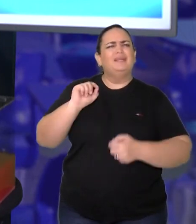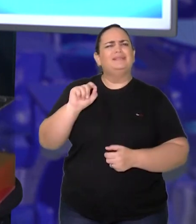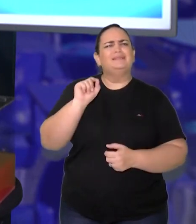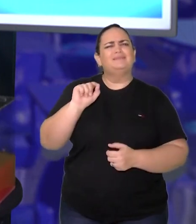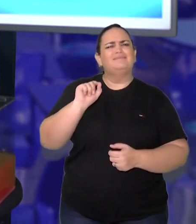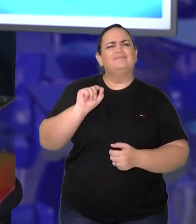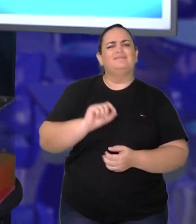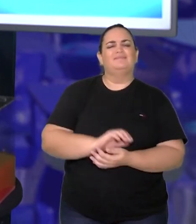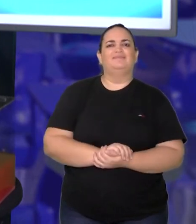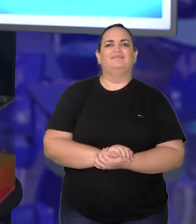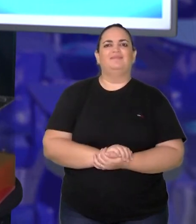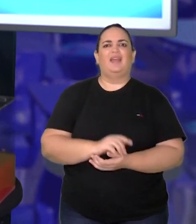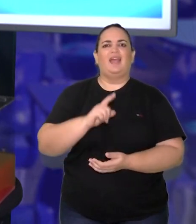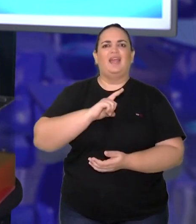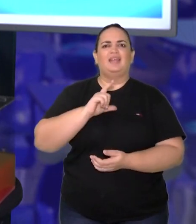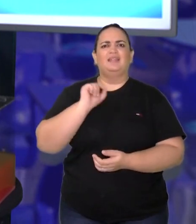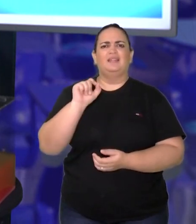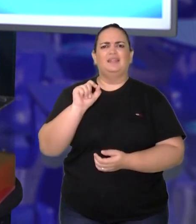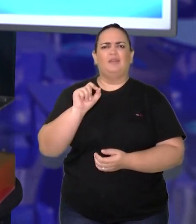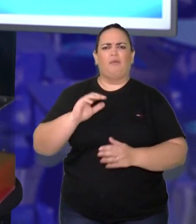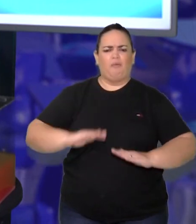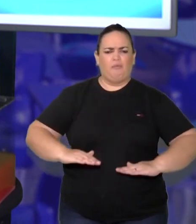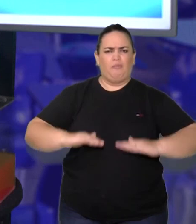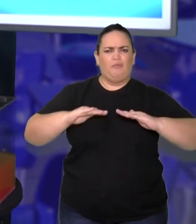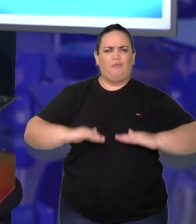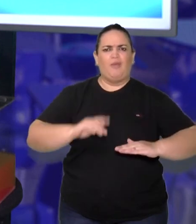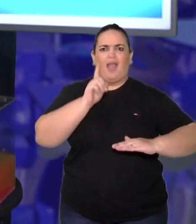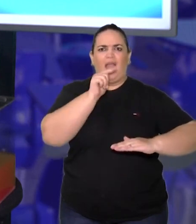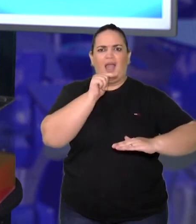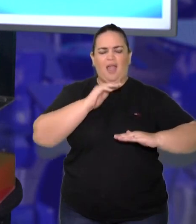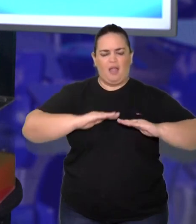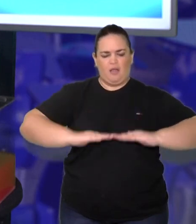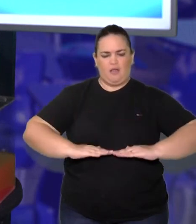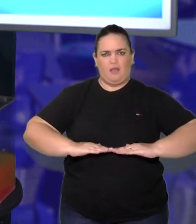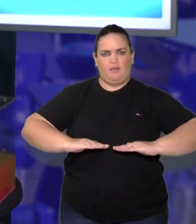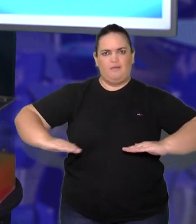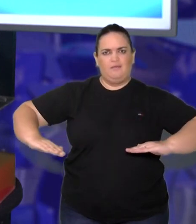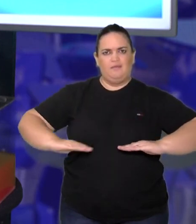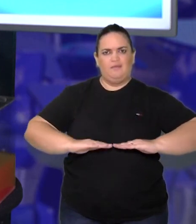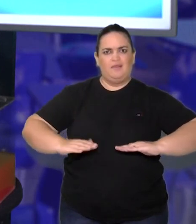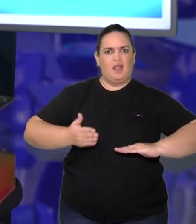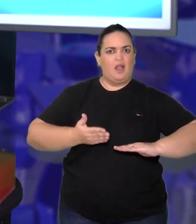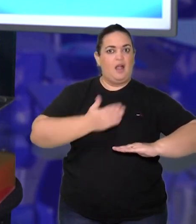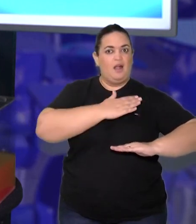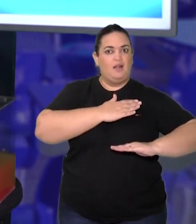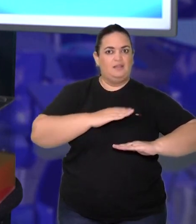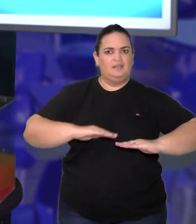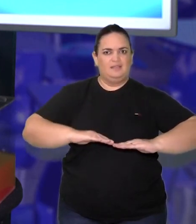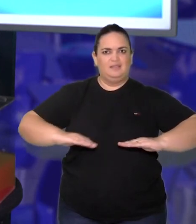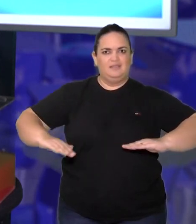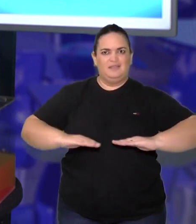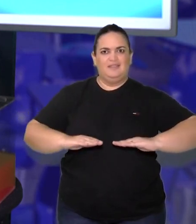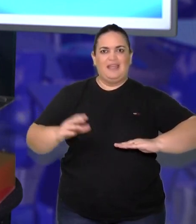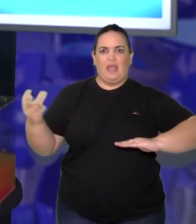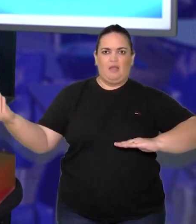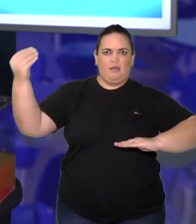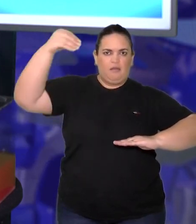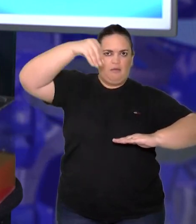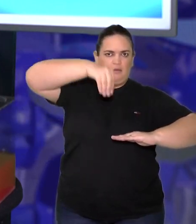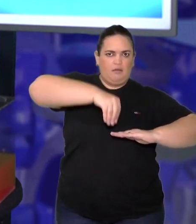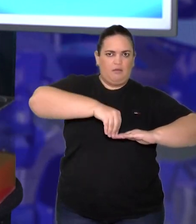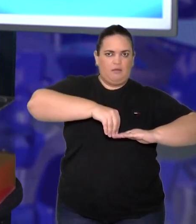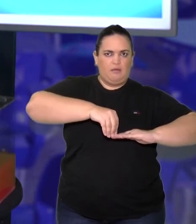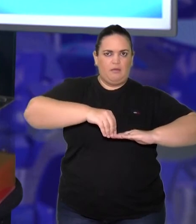existe um certo deslocamento, tá? A água antes estava na marquinha azul e passou um pouquinho